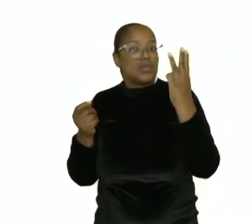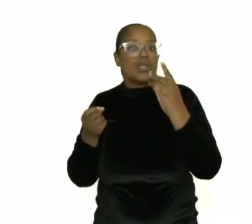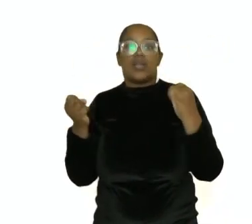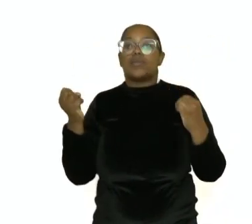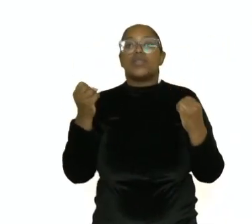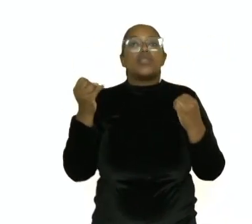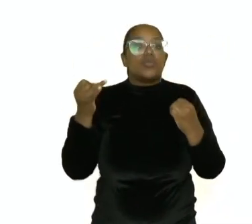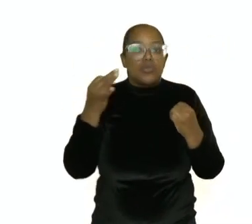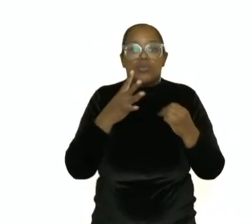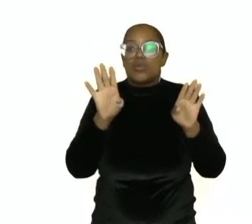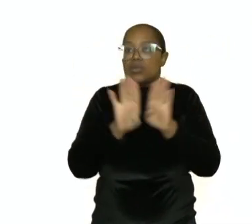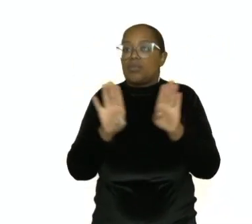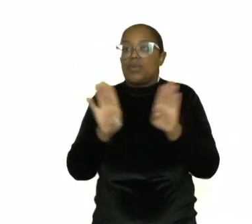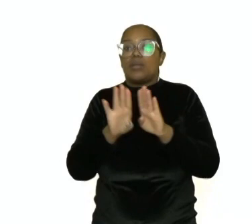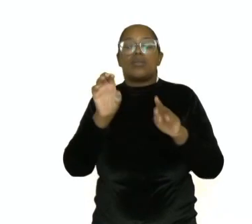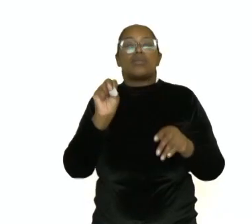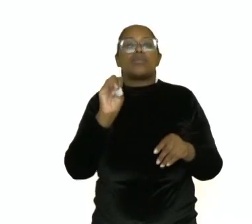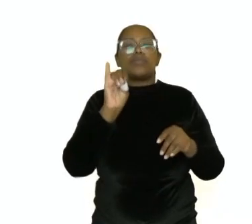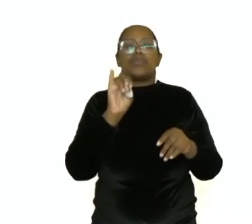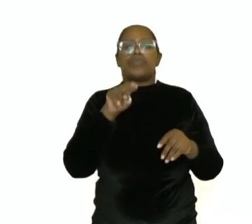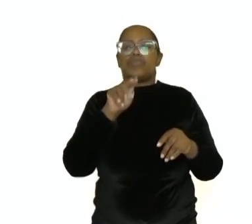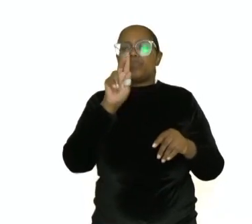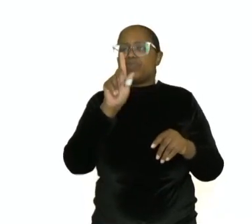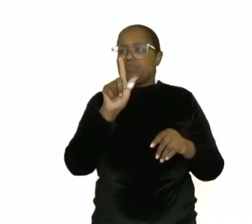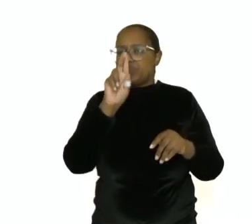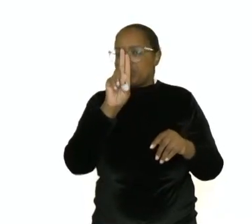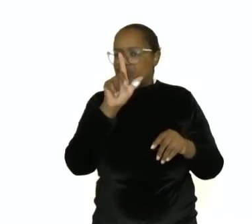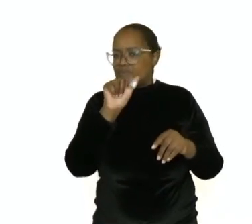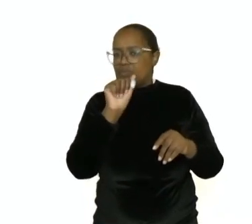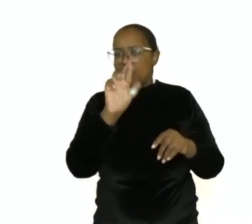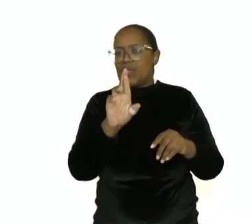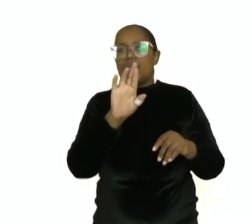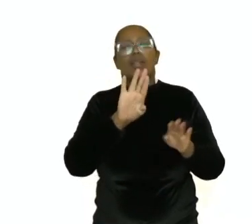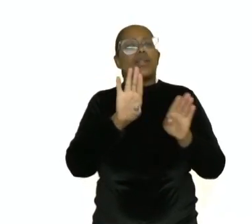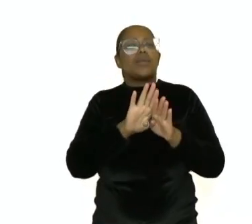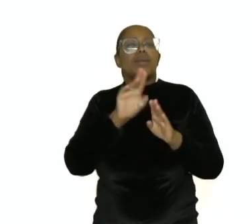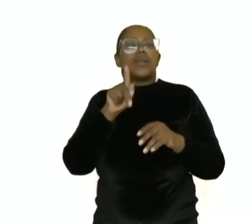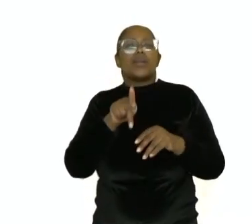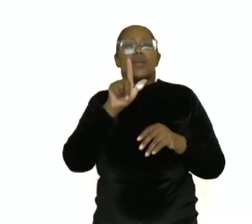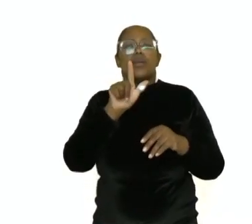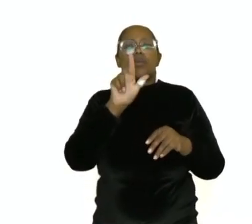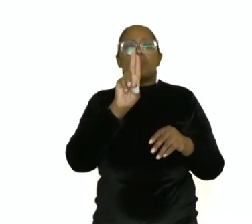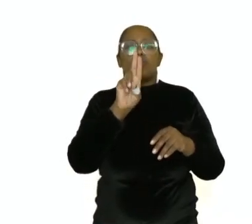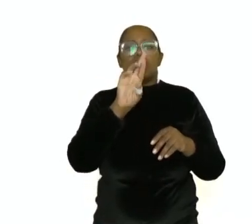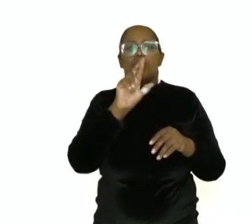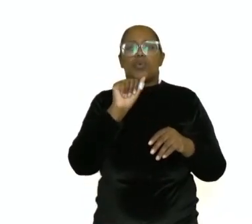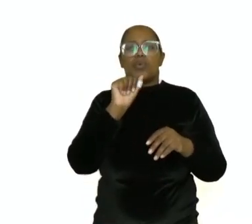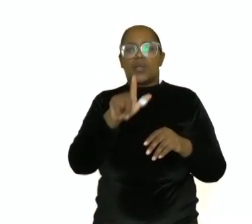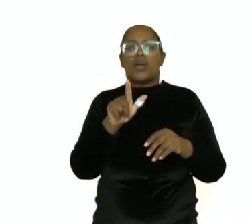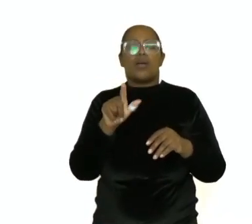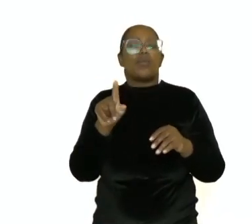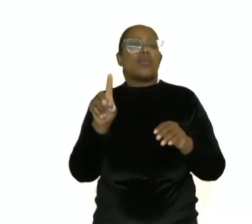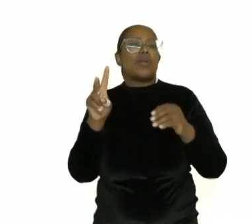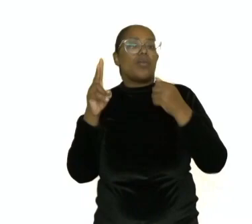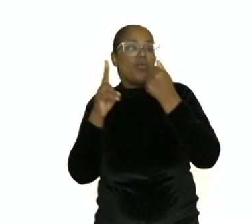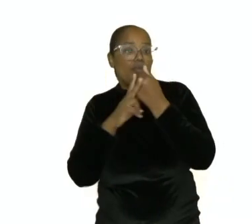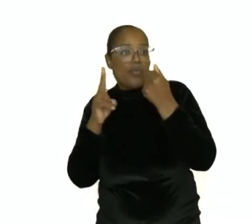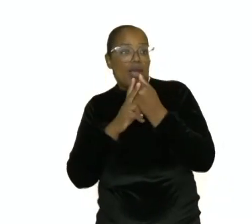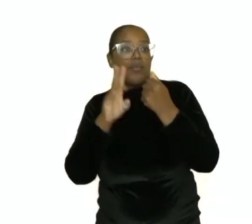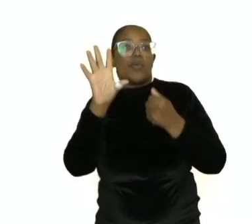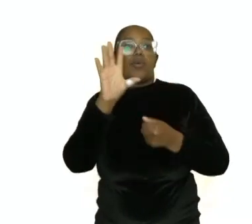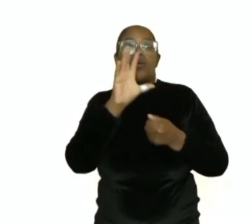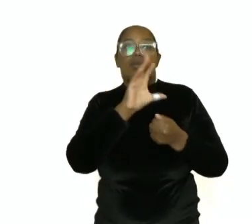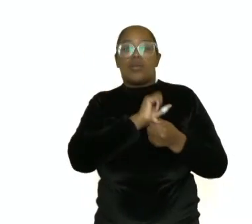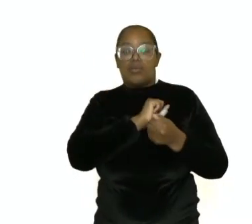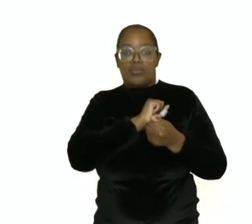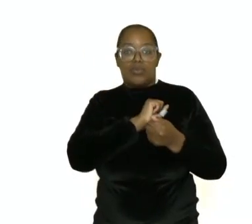e plural. Exemplos, elas amam muito esse filme. Sujeito é elas, o verbo é amam. O verbo,